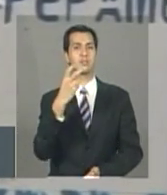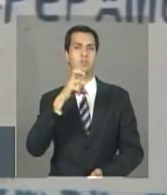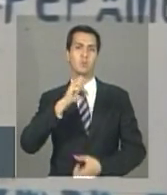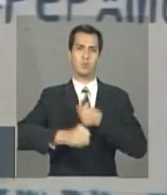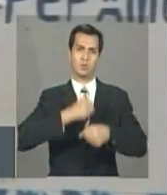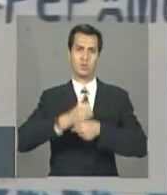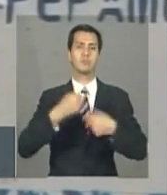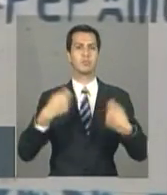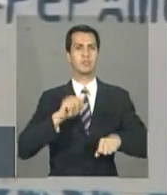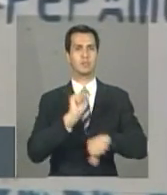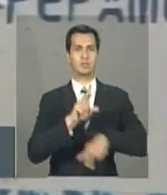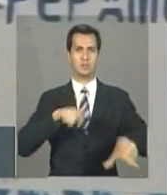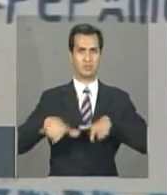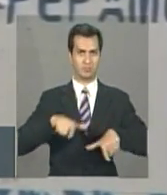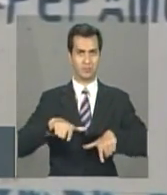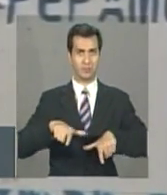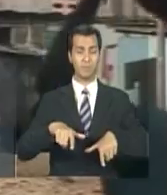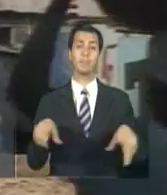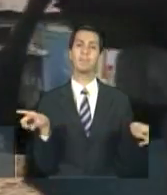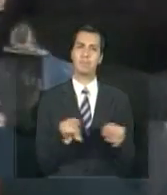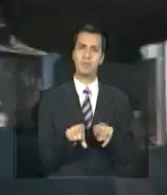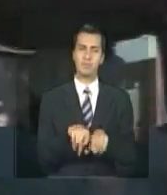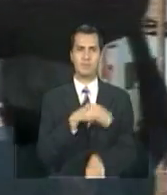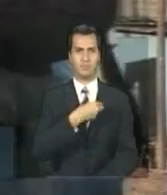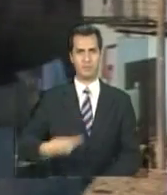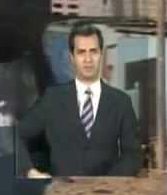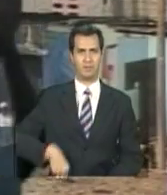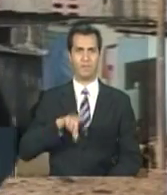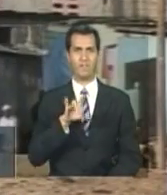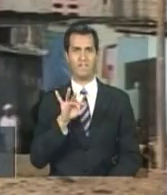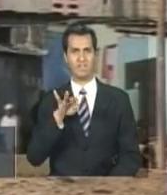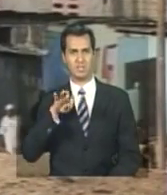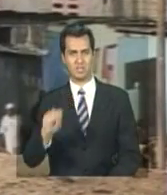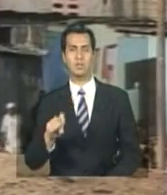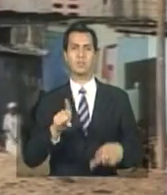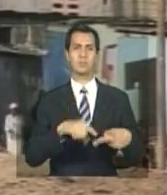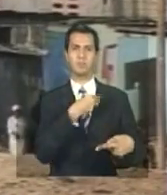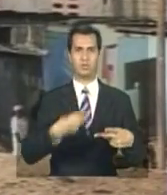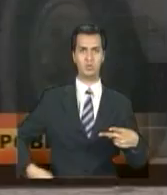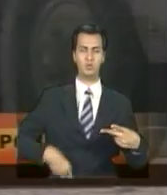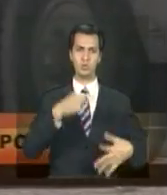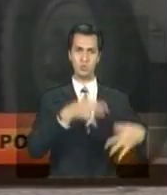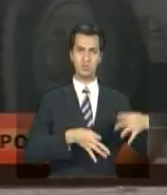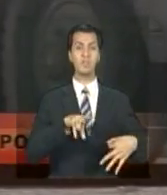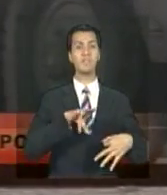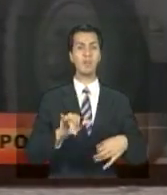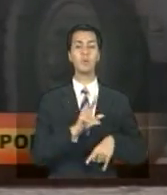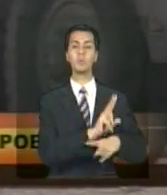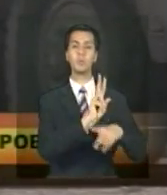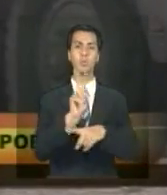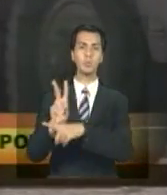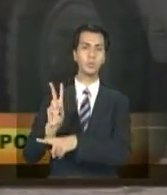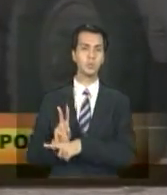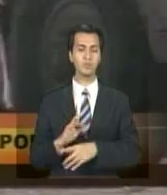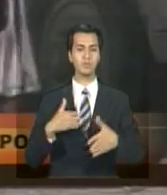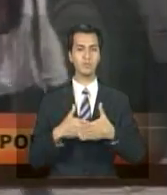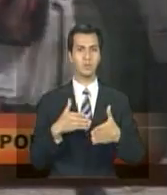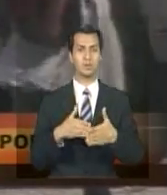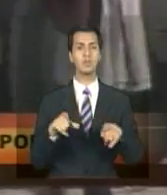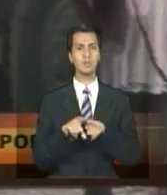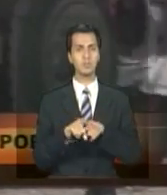disso, os Ministérios da Defesa e da Justiça vão reforçar o controle das fronteiras. E o de Relações